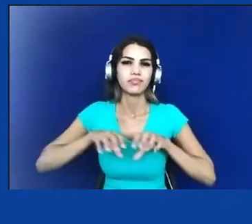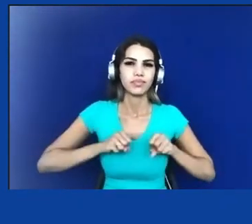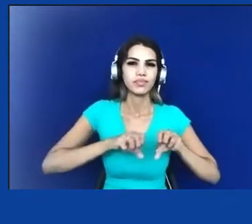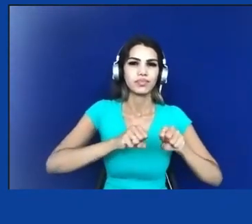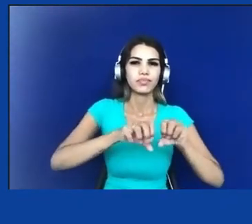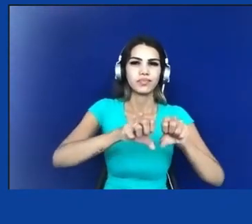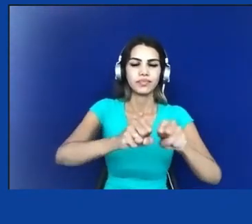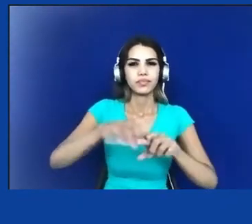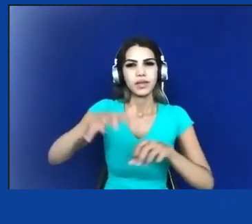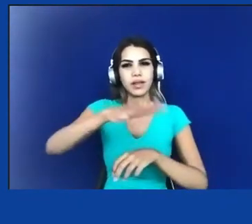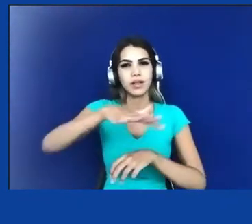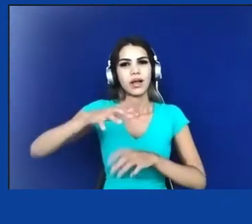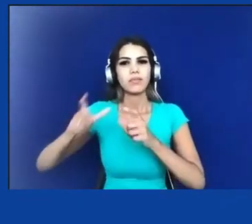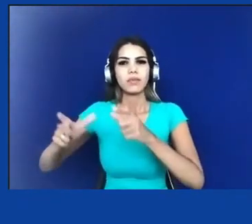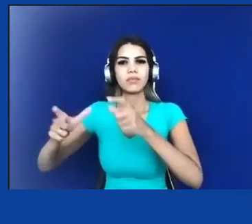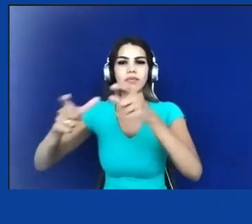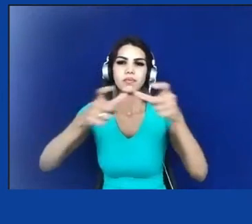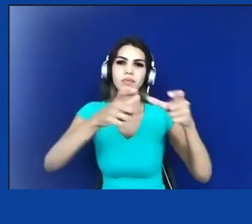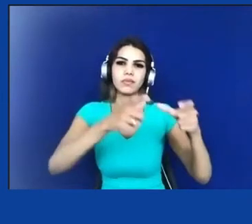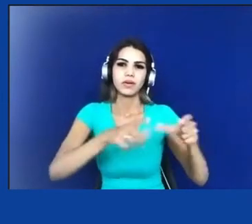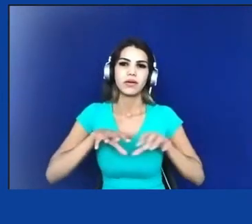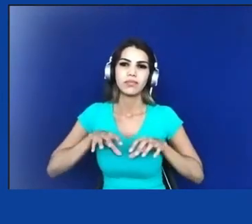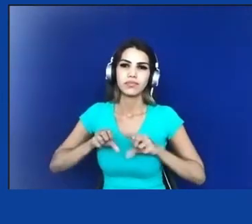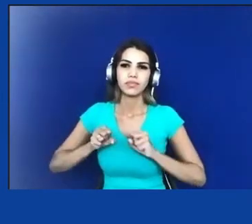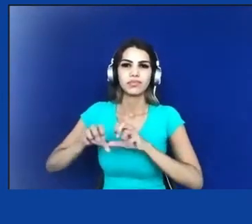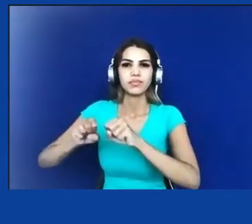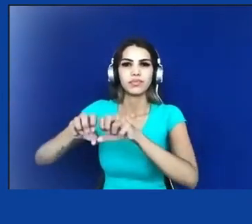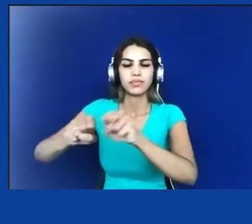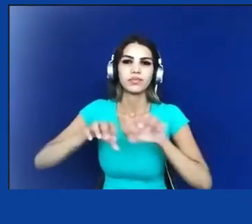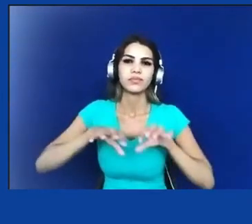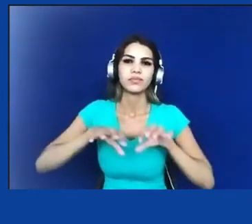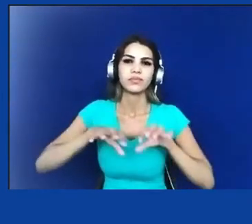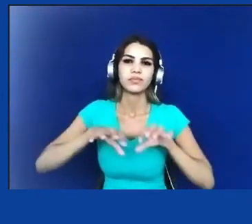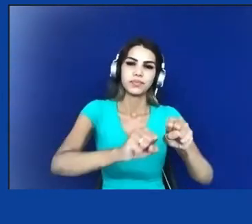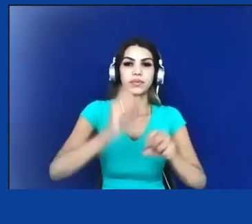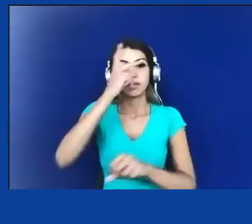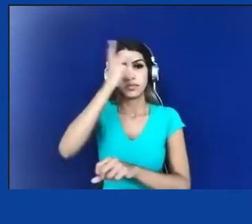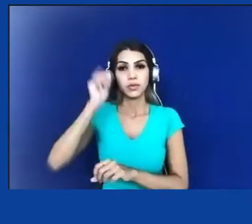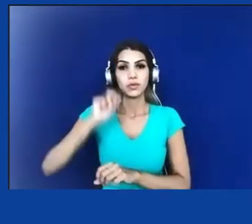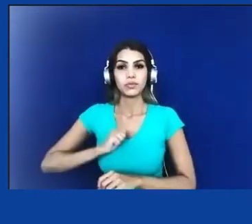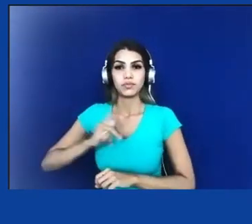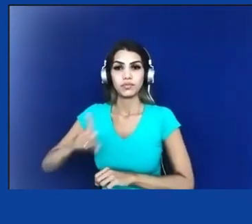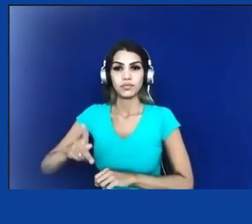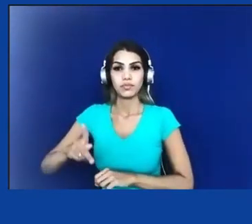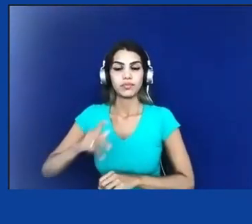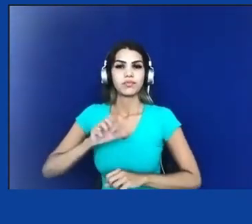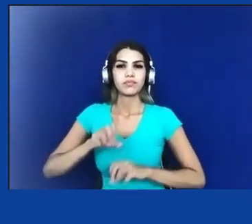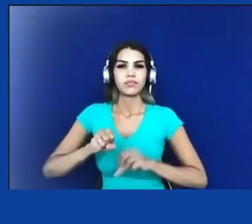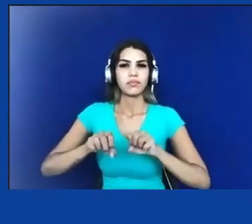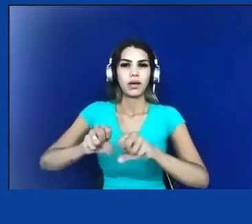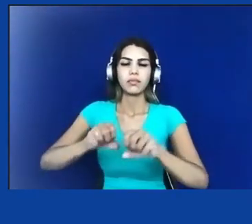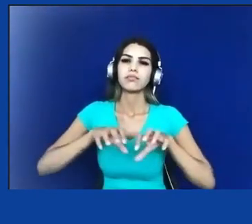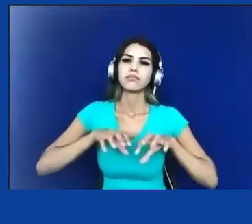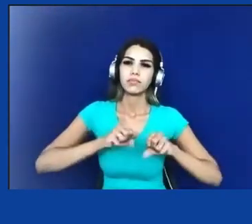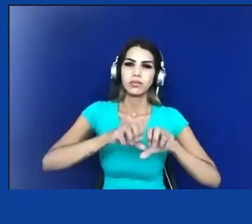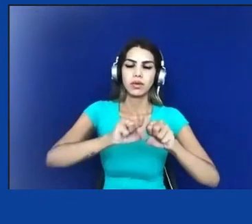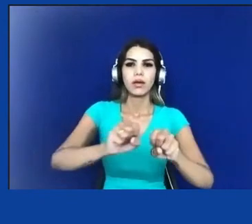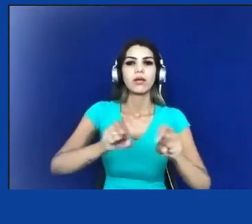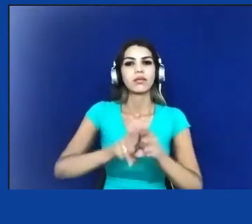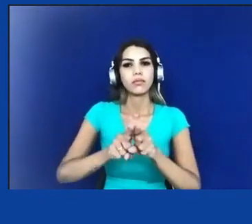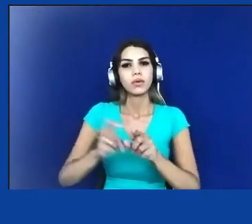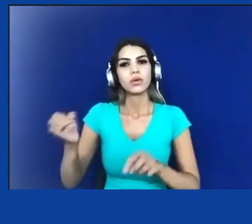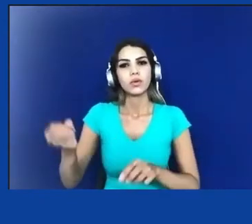pelo colonizador mas se conquistando também outros povos indígenas e essas formas de conquista foram para a